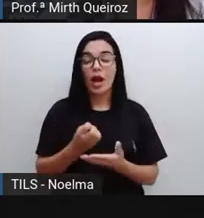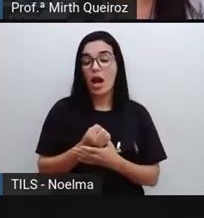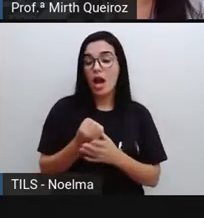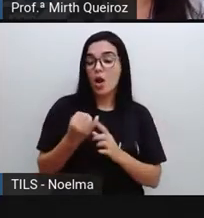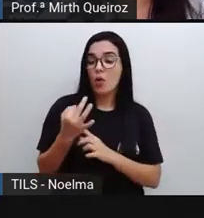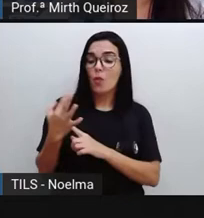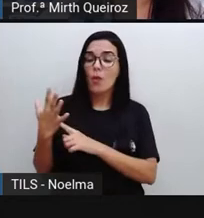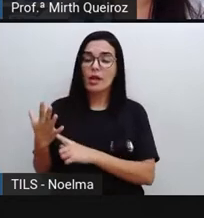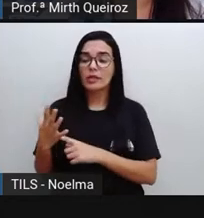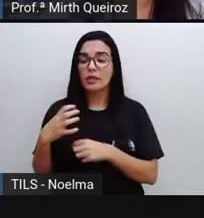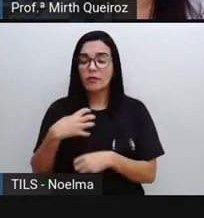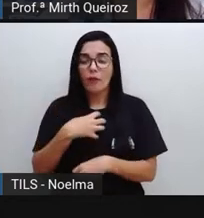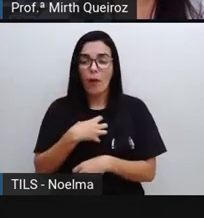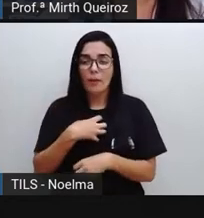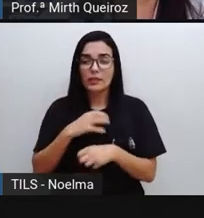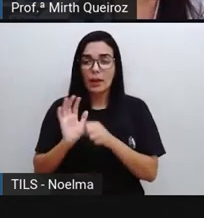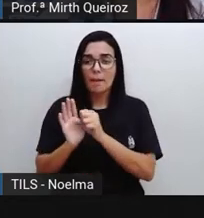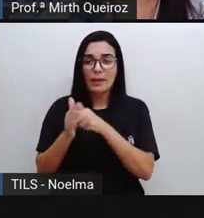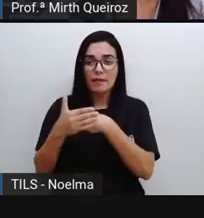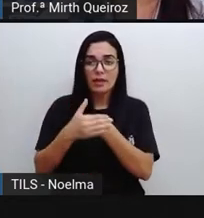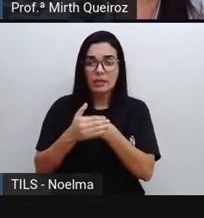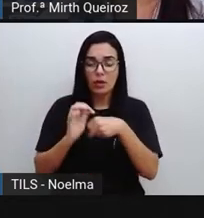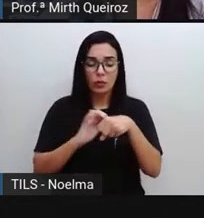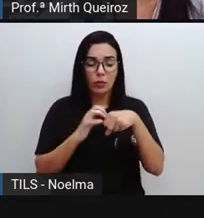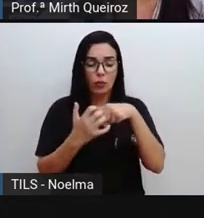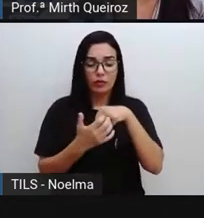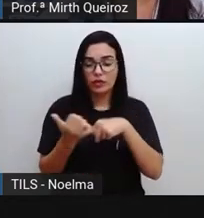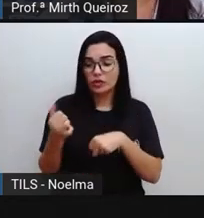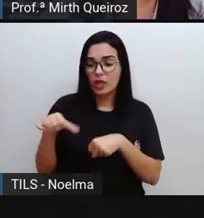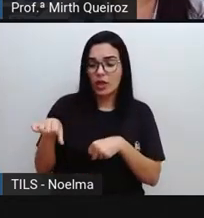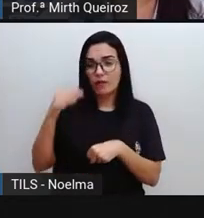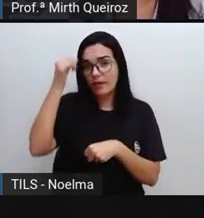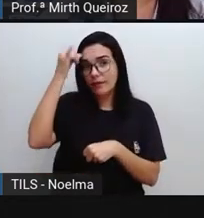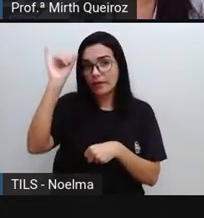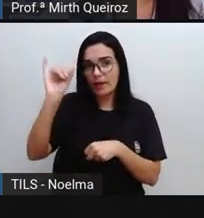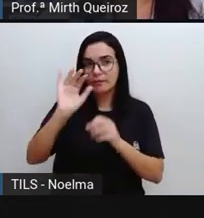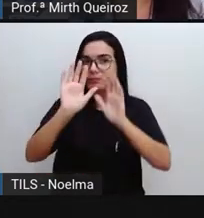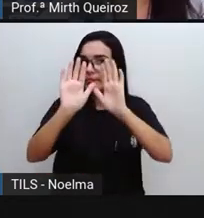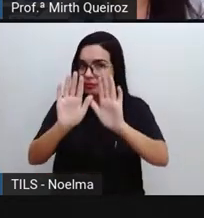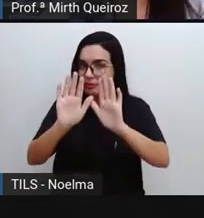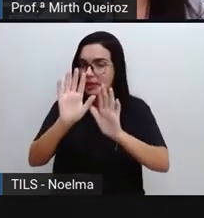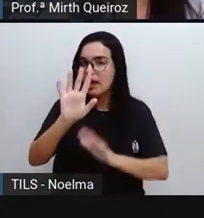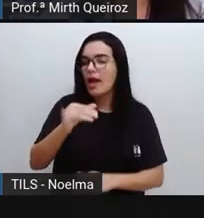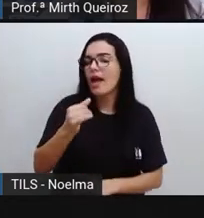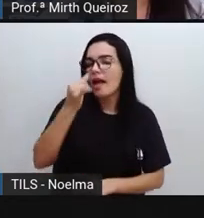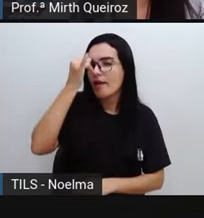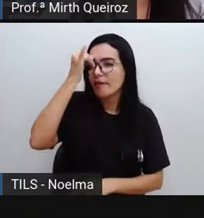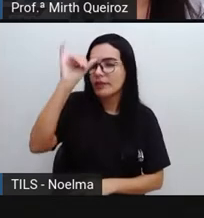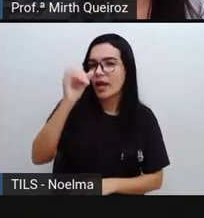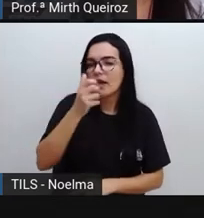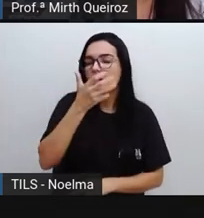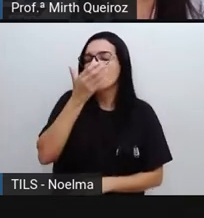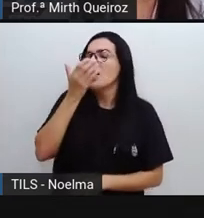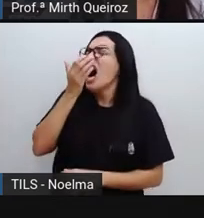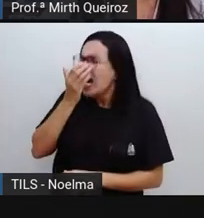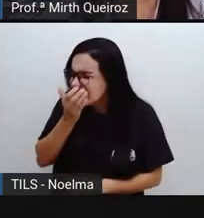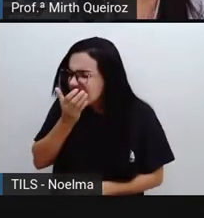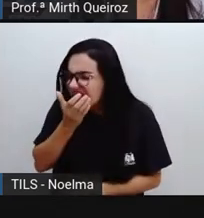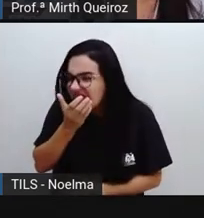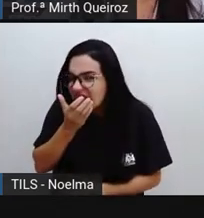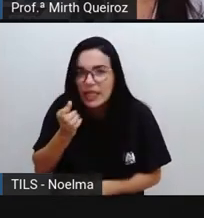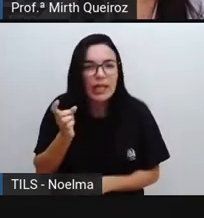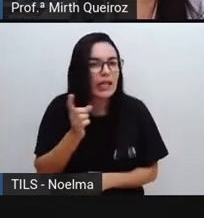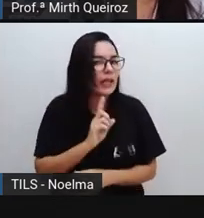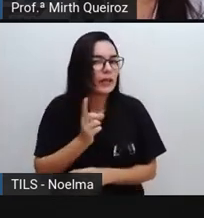de prevenção da Covid-19? Primeiro, não espirre na palma da sua mão. Ao